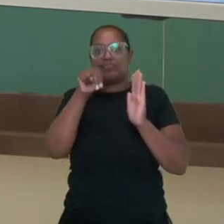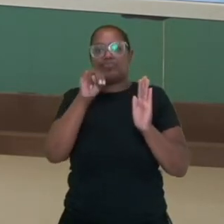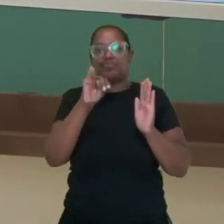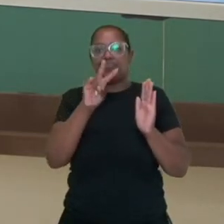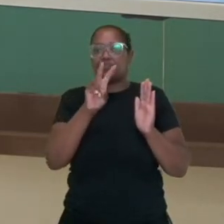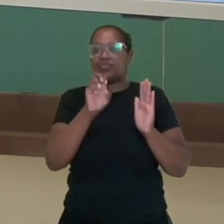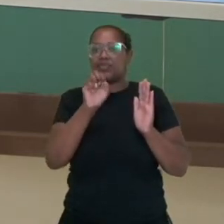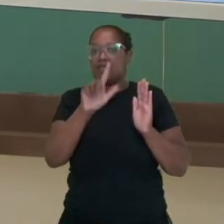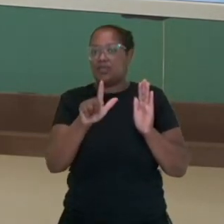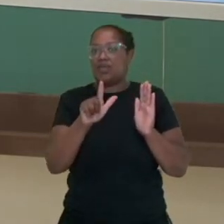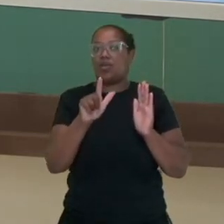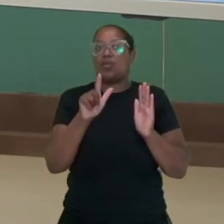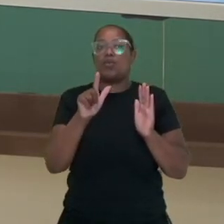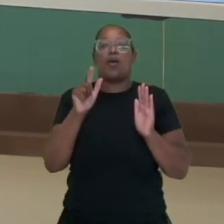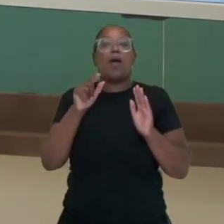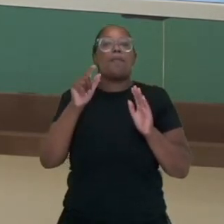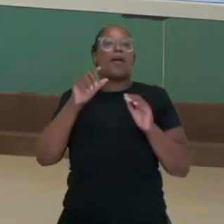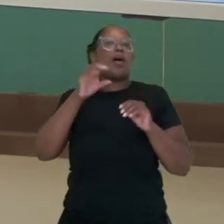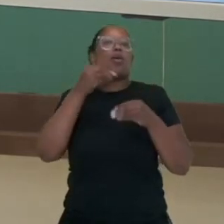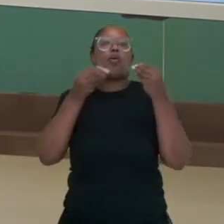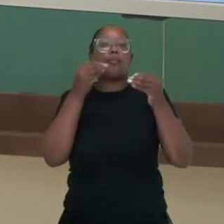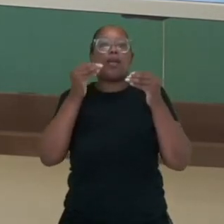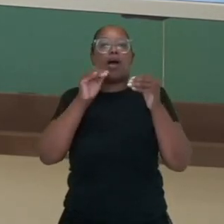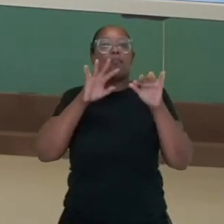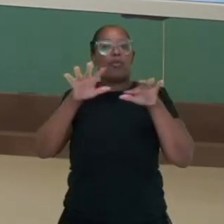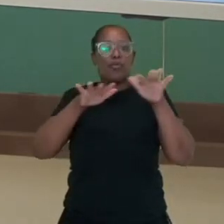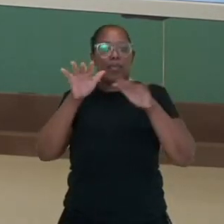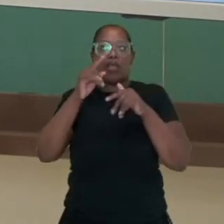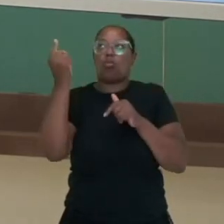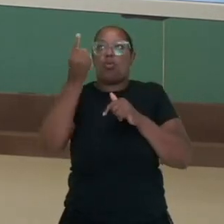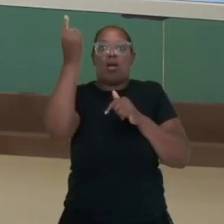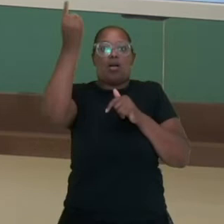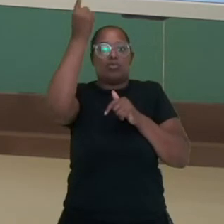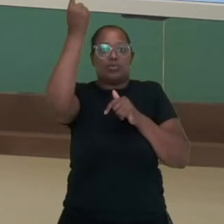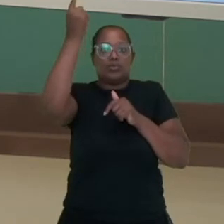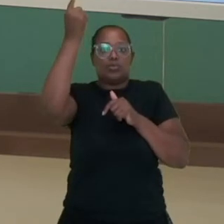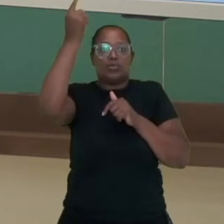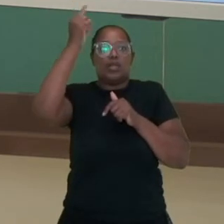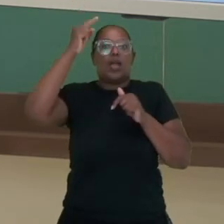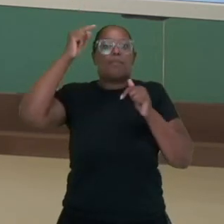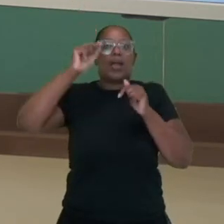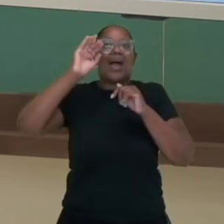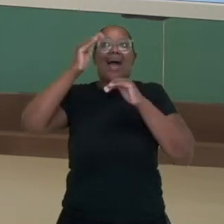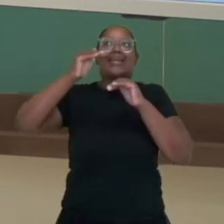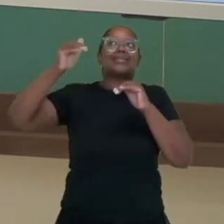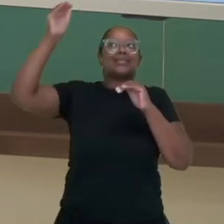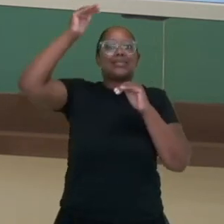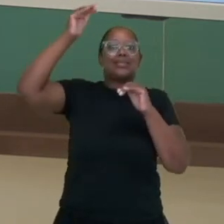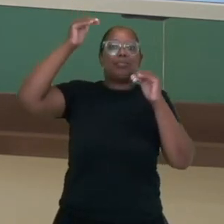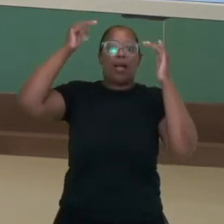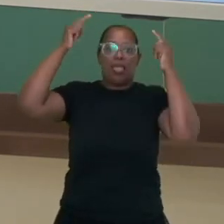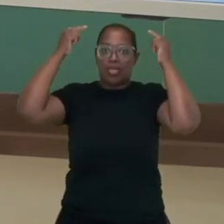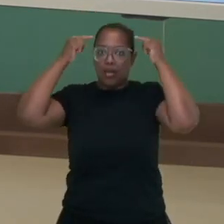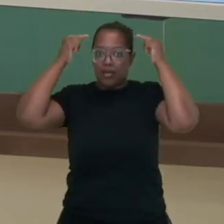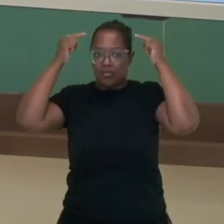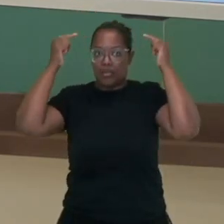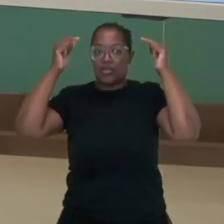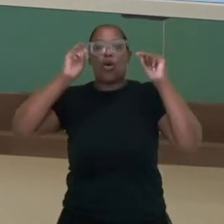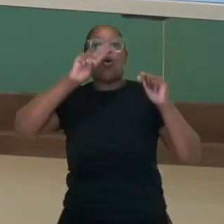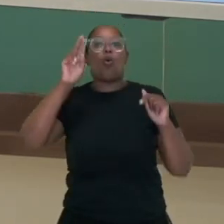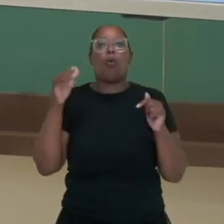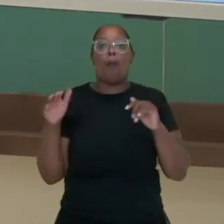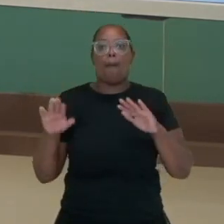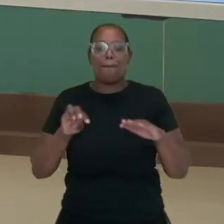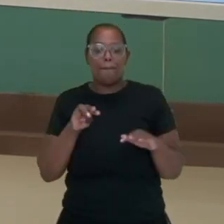ter nível para movimentos altos, ou seja, movimentos que eu vou fazer acima da minha cabeça, movimentos